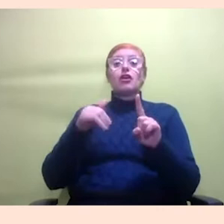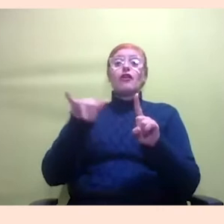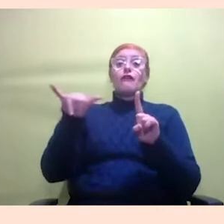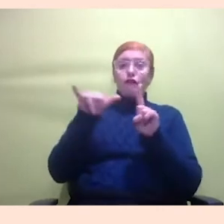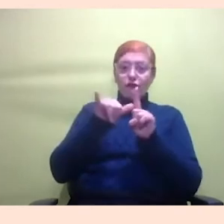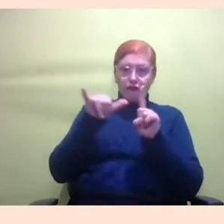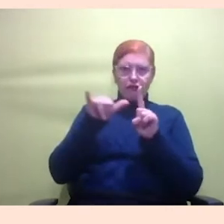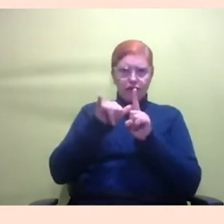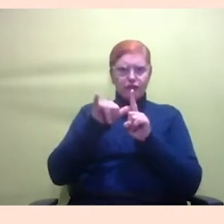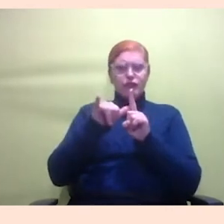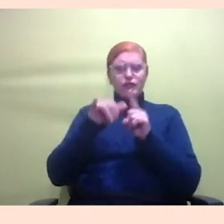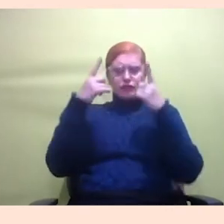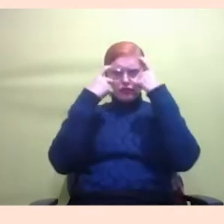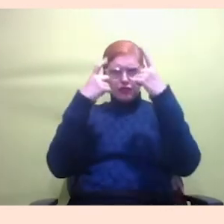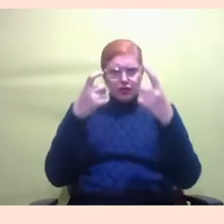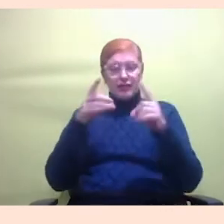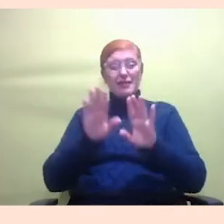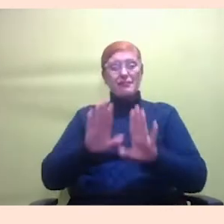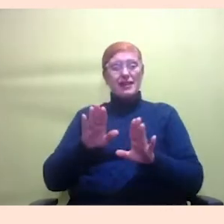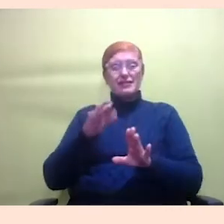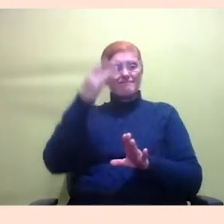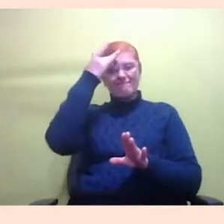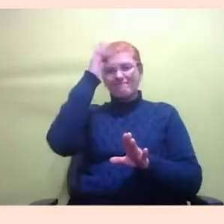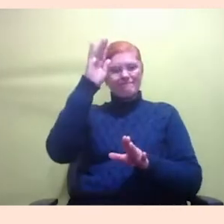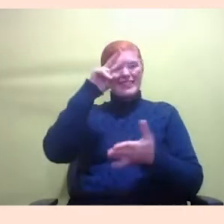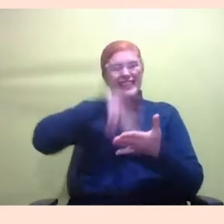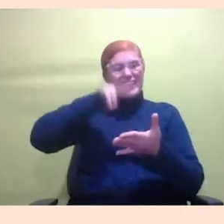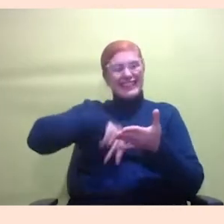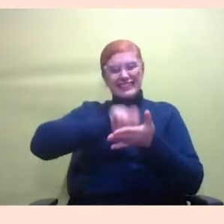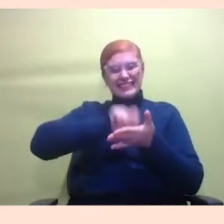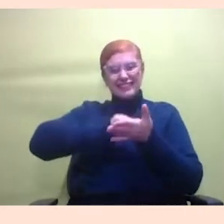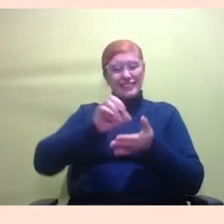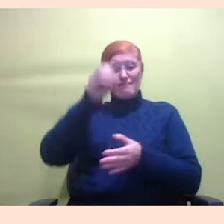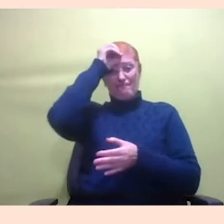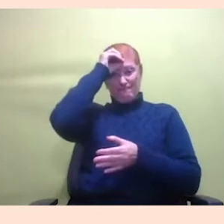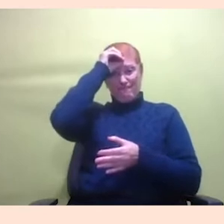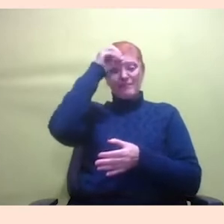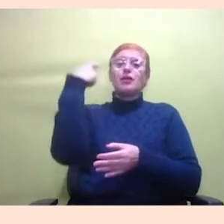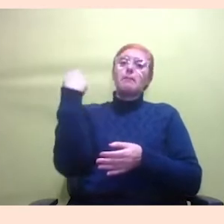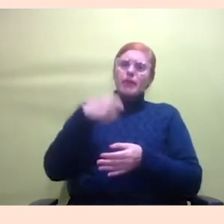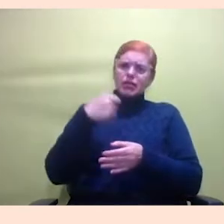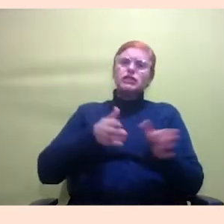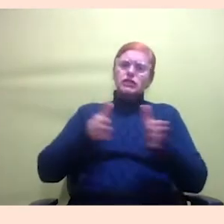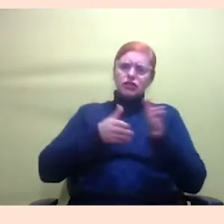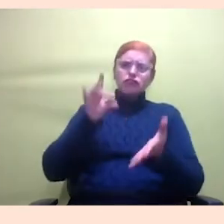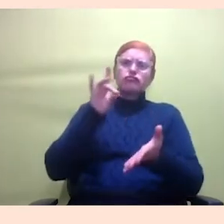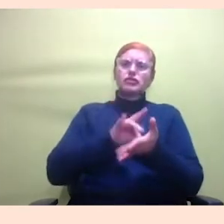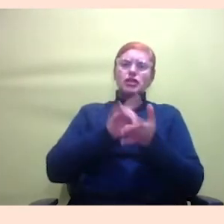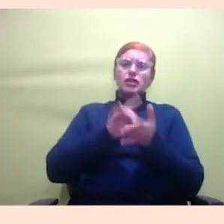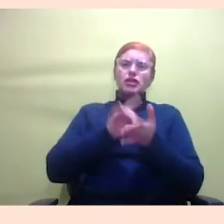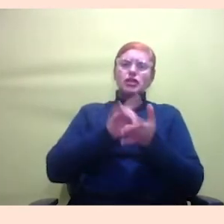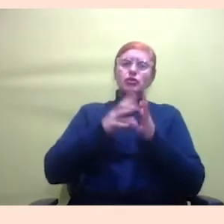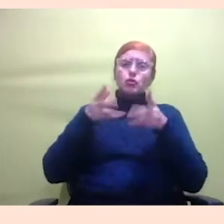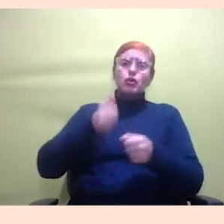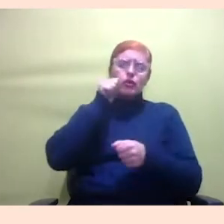A gente precisa dialogar sobre isso, né? A gente precisa garantir que haja acessibilidade real para todas as mulheres. Como é que essas mulheres acessam o direito? E